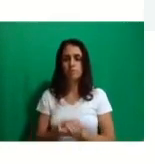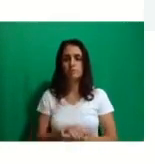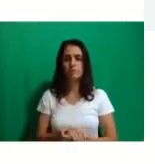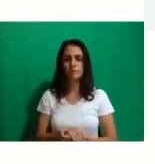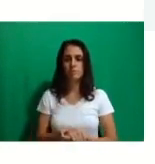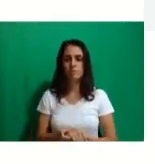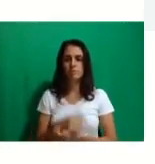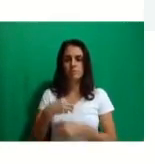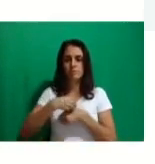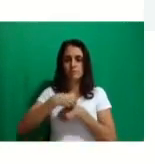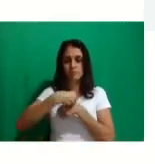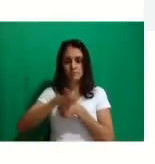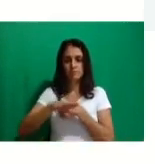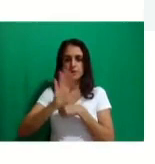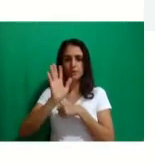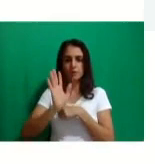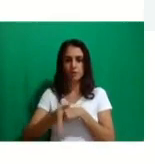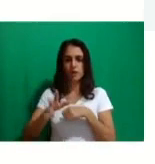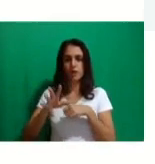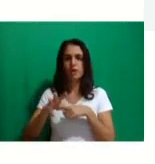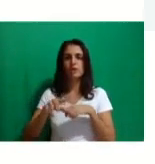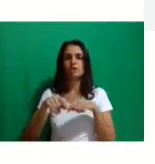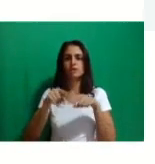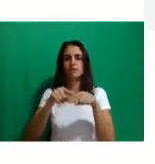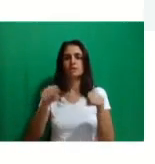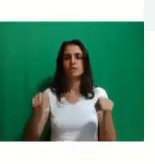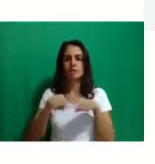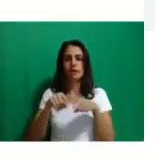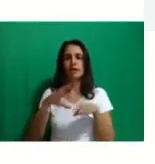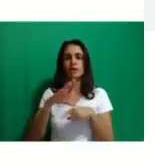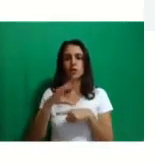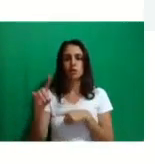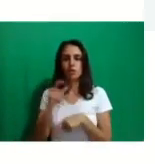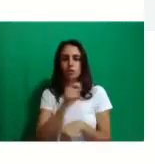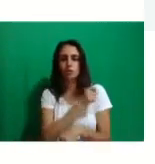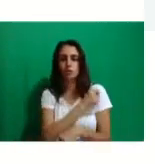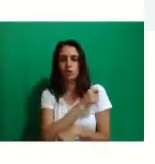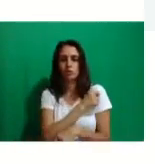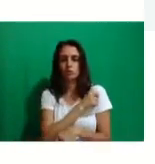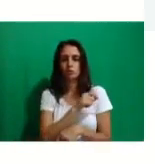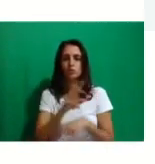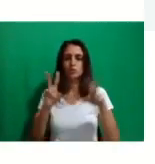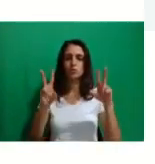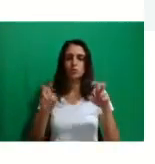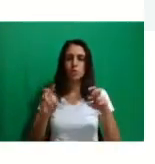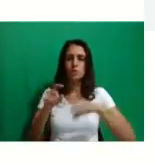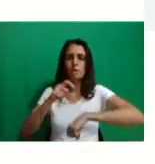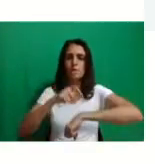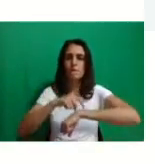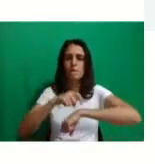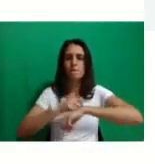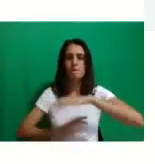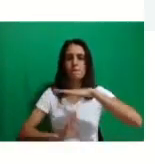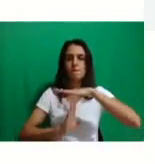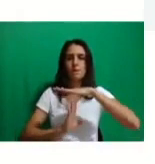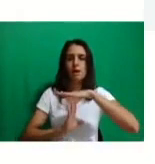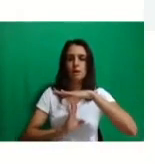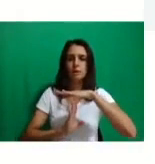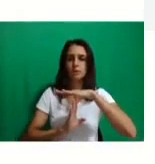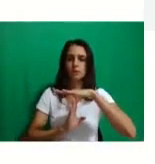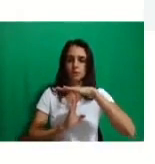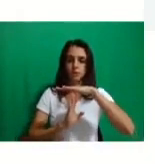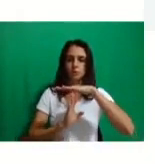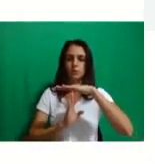recadinho lá na sala de coordenação de alunos sobre os prazos. Nós temos dois prazos importantes